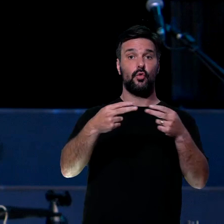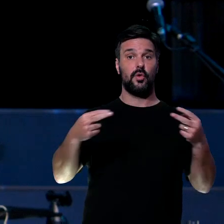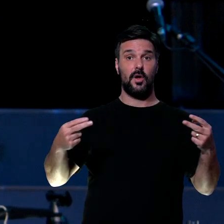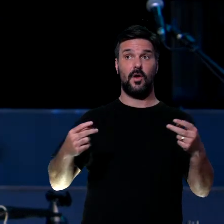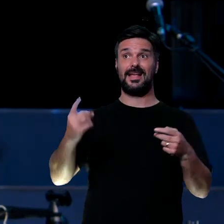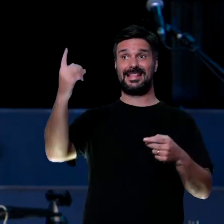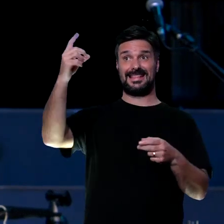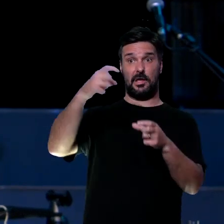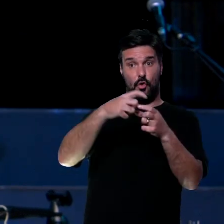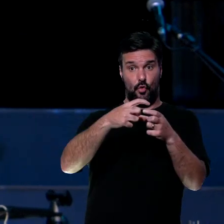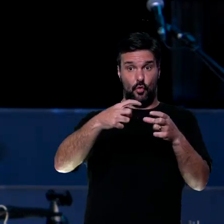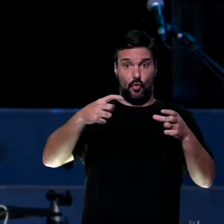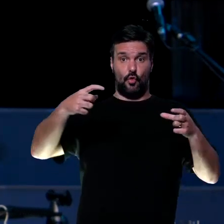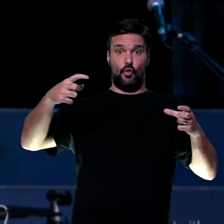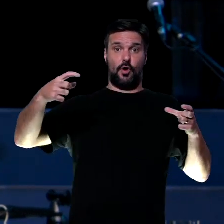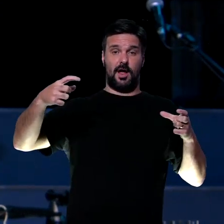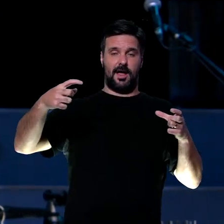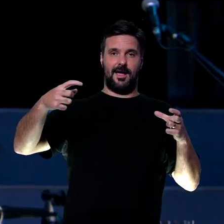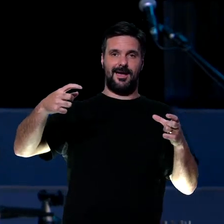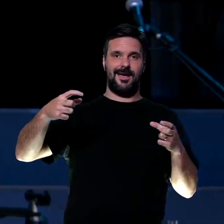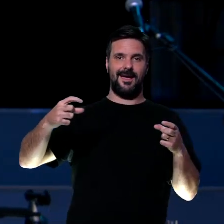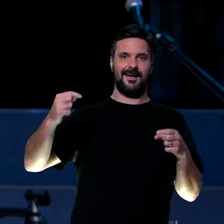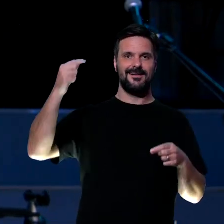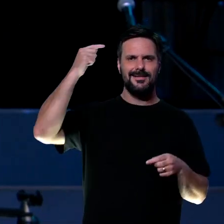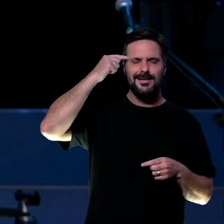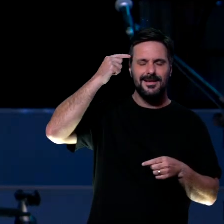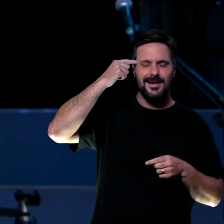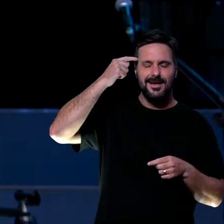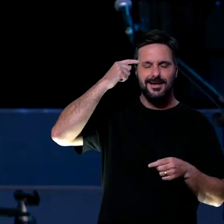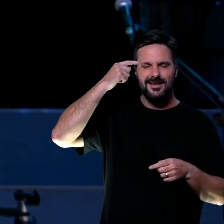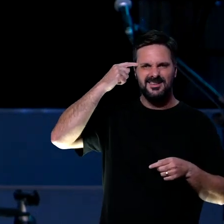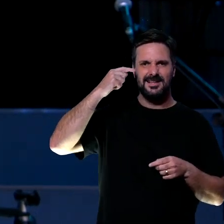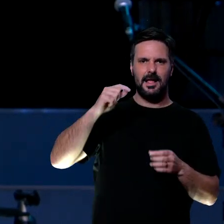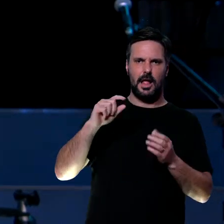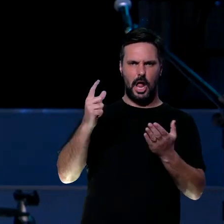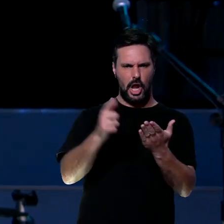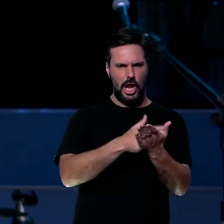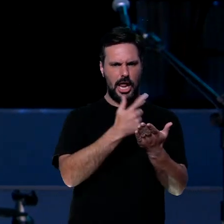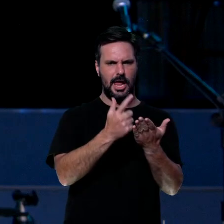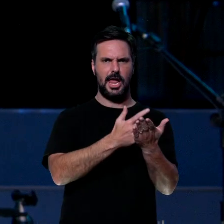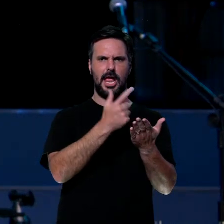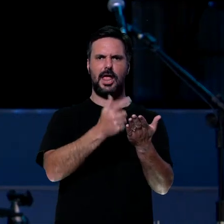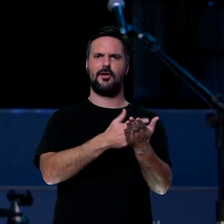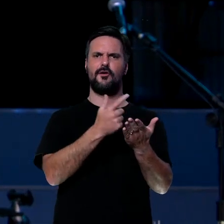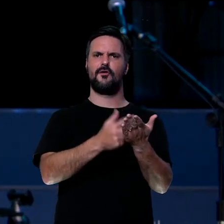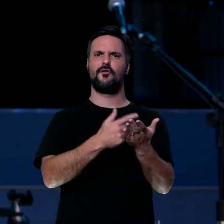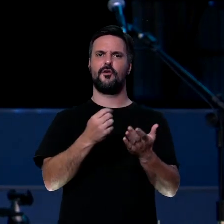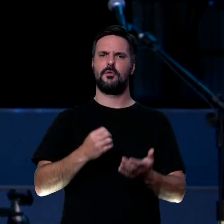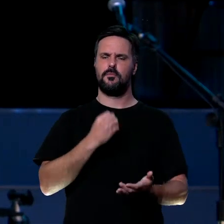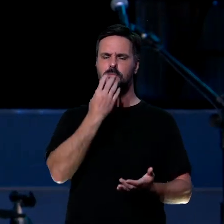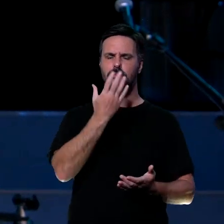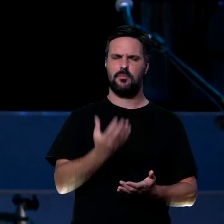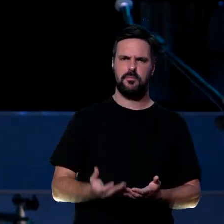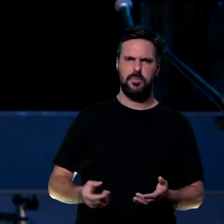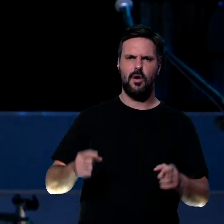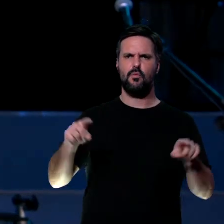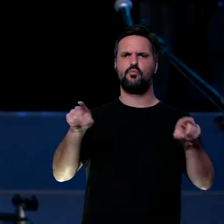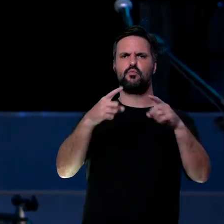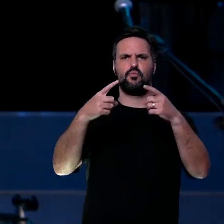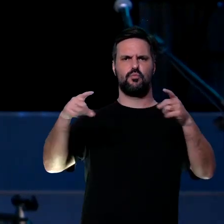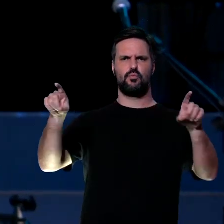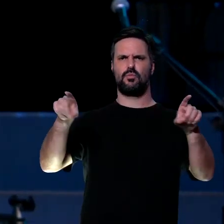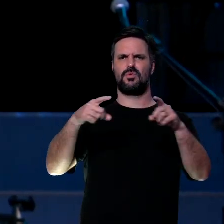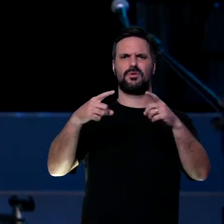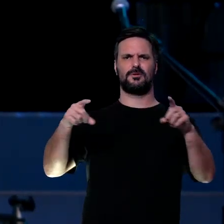a Deus. Agora, quando você encher a sua mente de coisas de Deus, ler livro bom, entendeu? Ouvir música boa, conversar com gente legal,